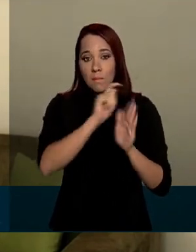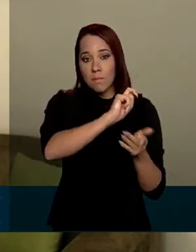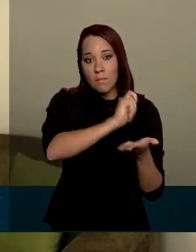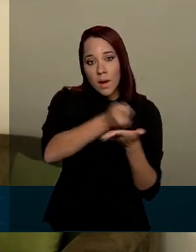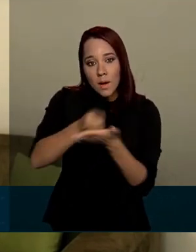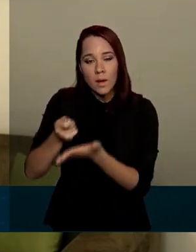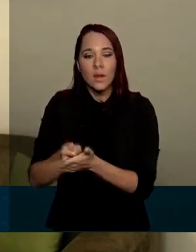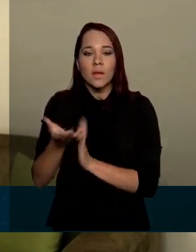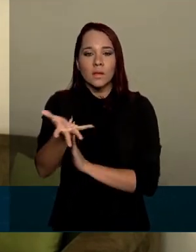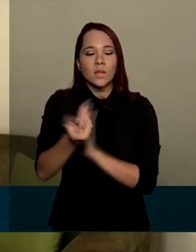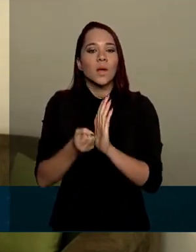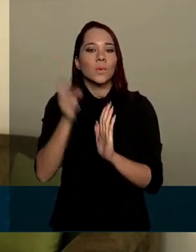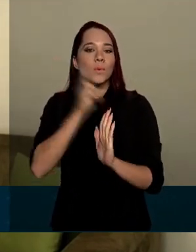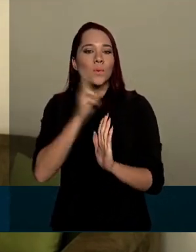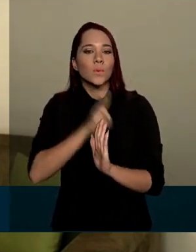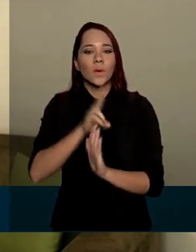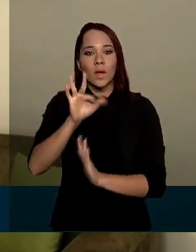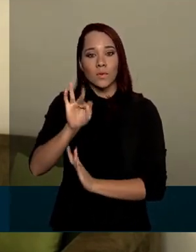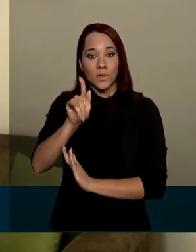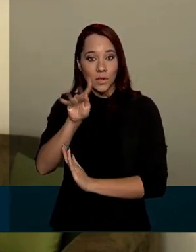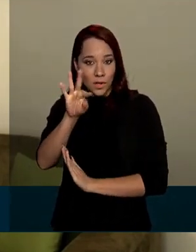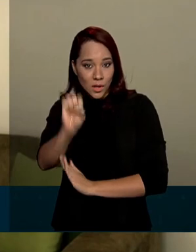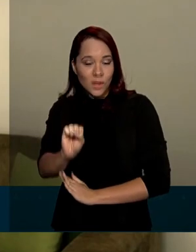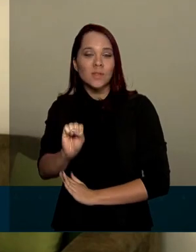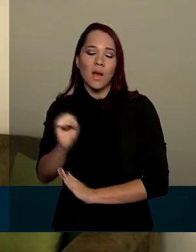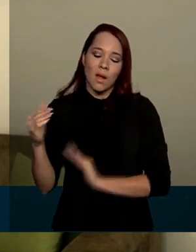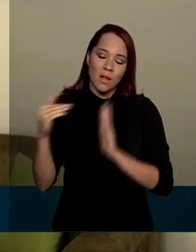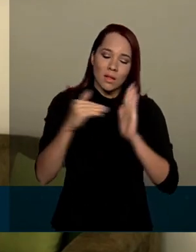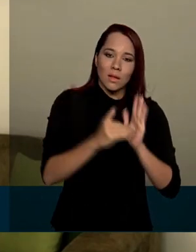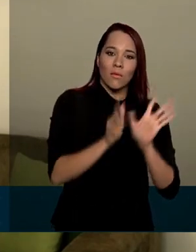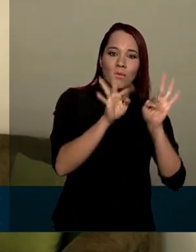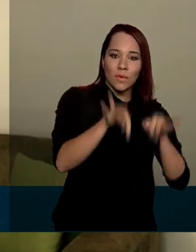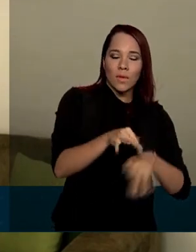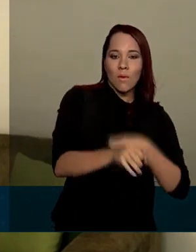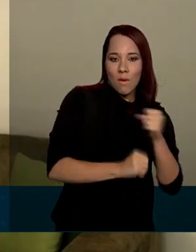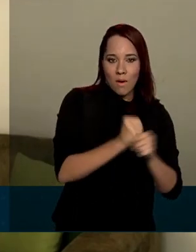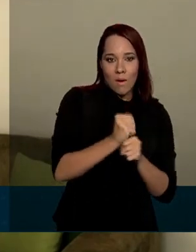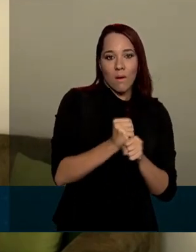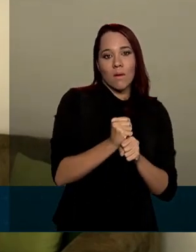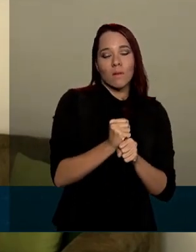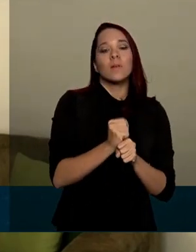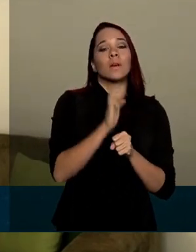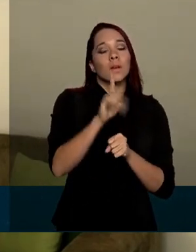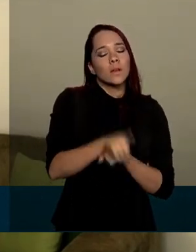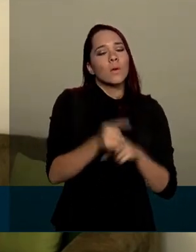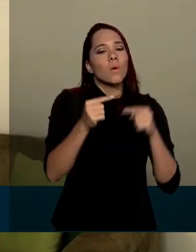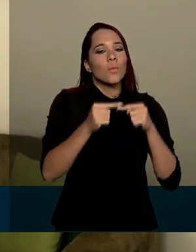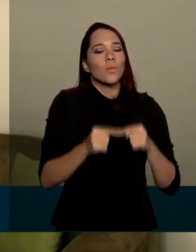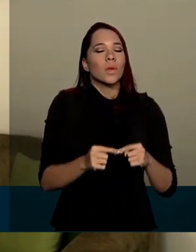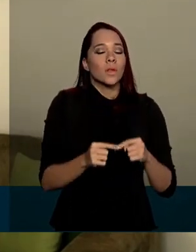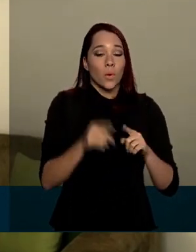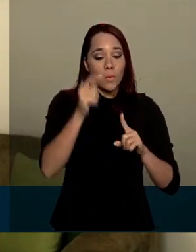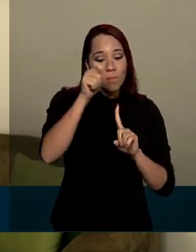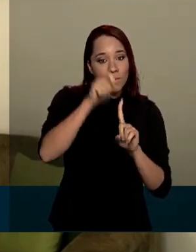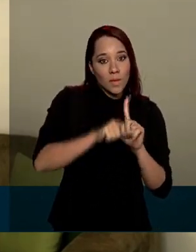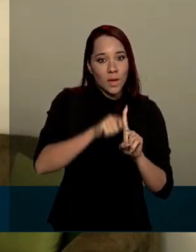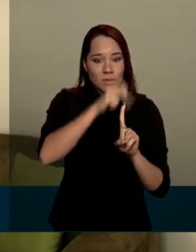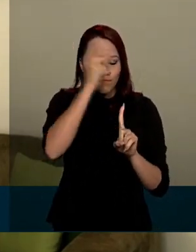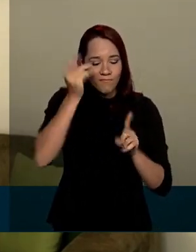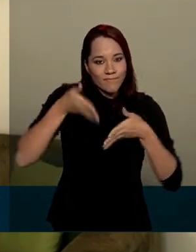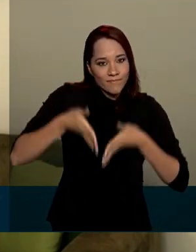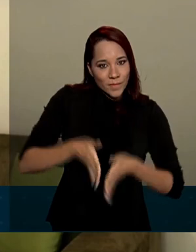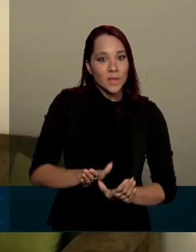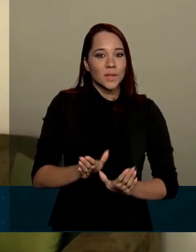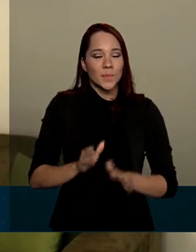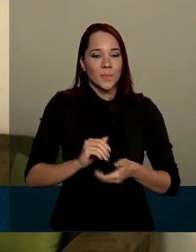do saque emergencial do FGTS vai até o final do ano e é de acordo com o mês de nascimento do